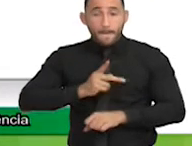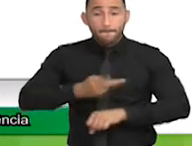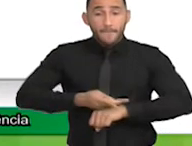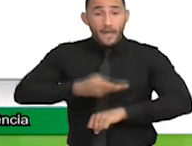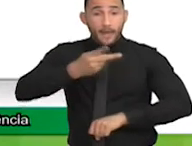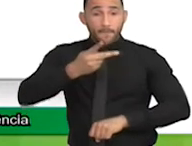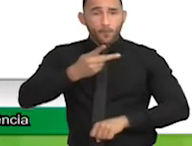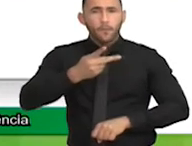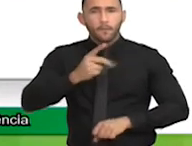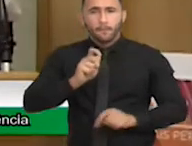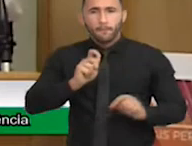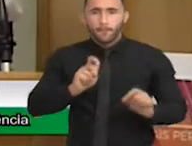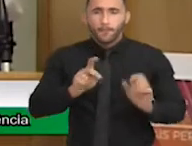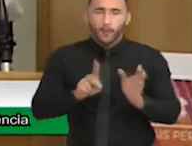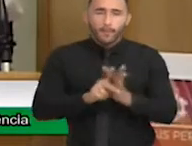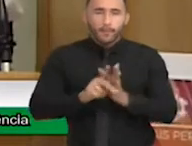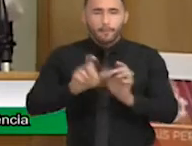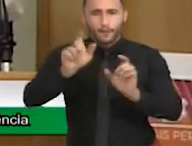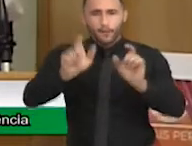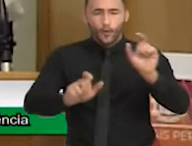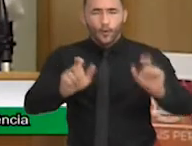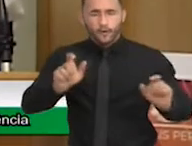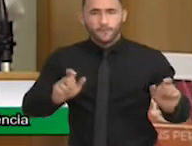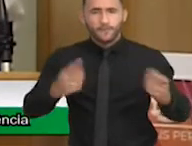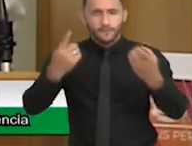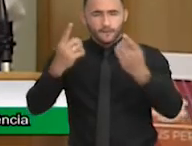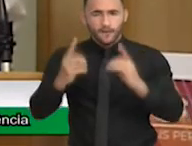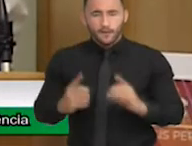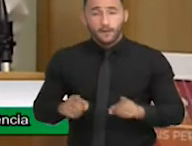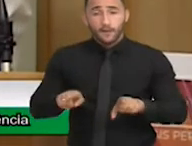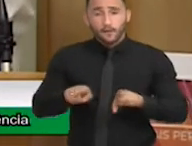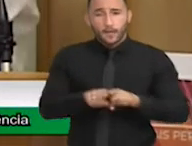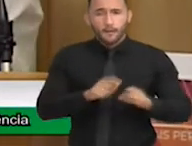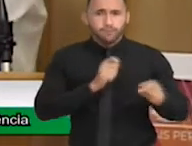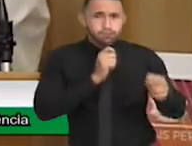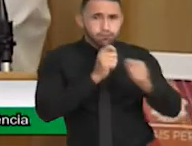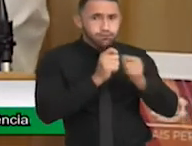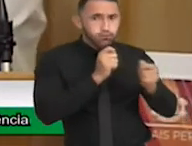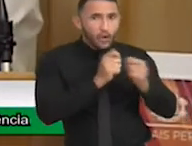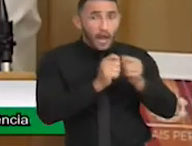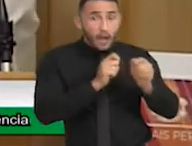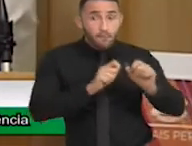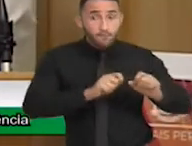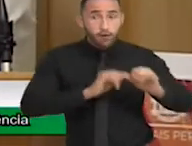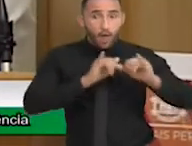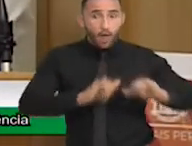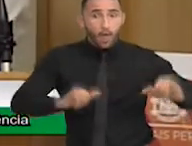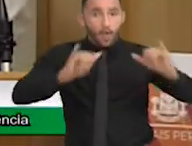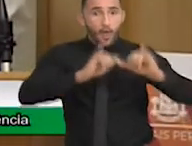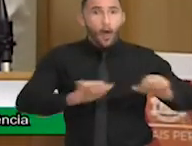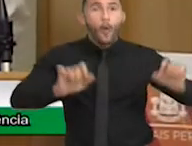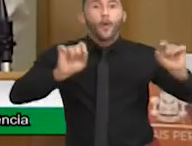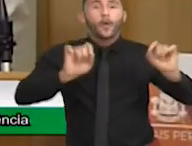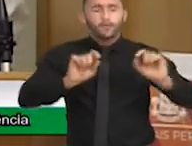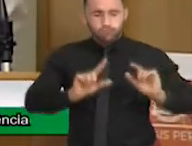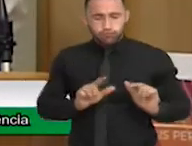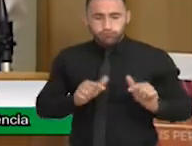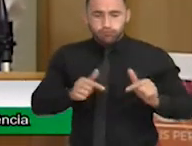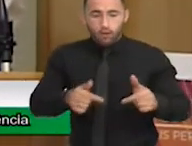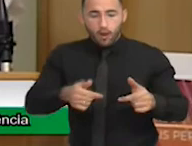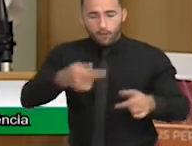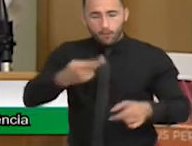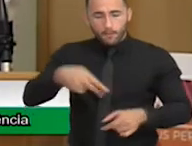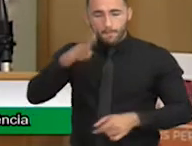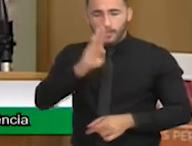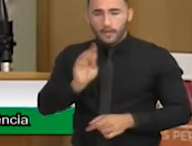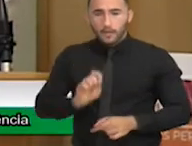Deficiência, a cobertura jornalística, em 2014, na Unicef, com o enfrentamento da exclusão escolar no Brasil, destacando as